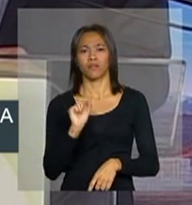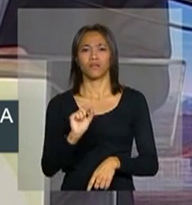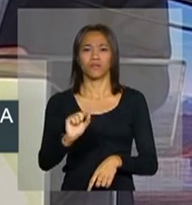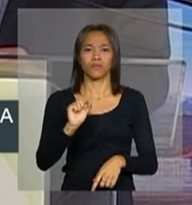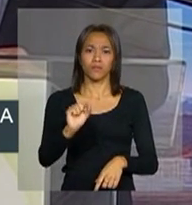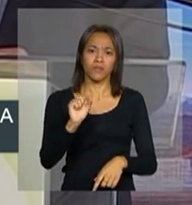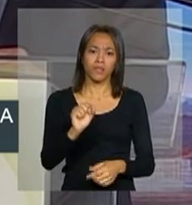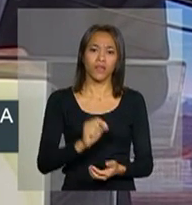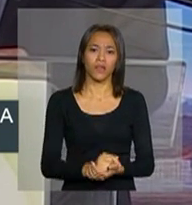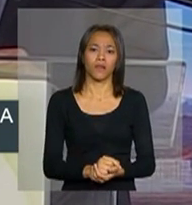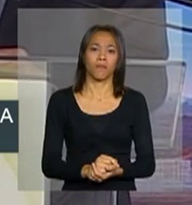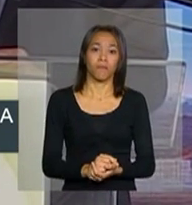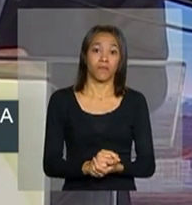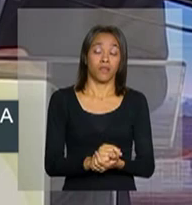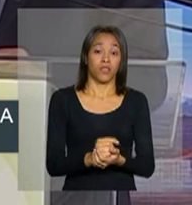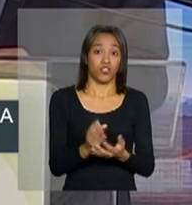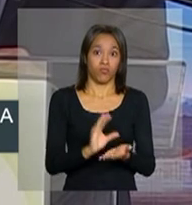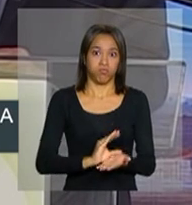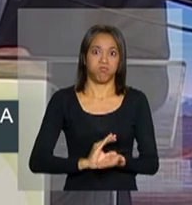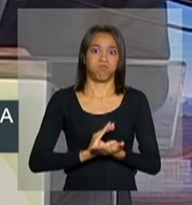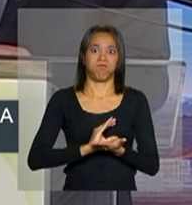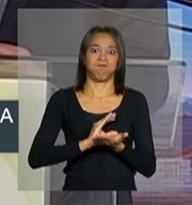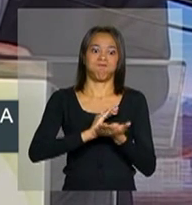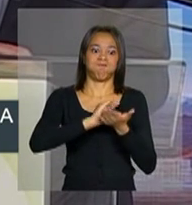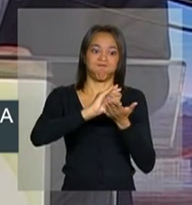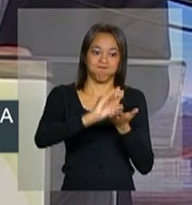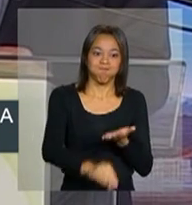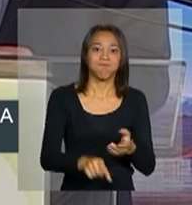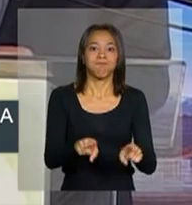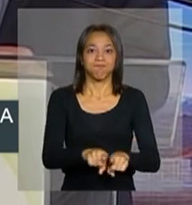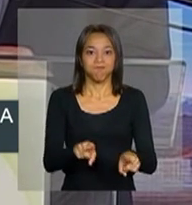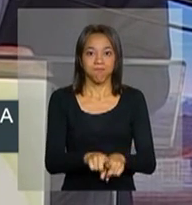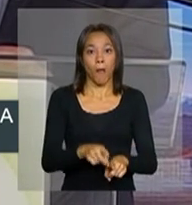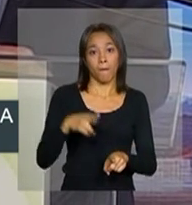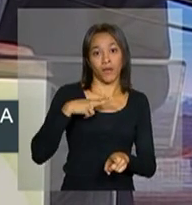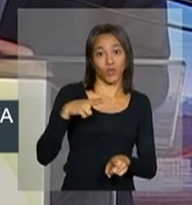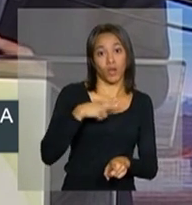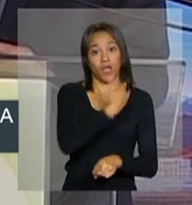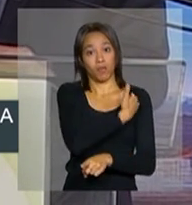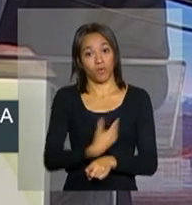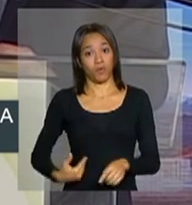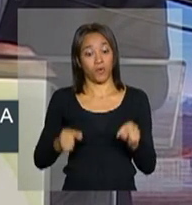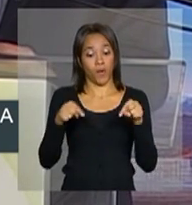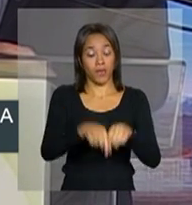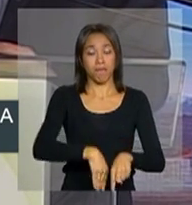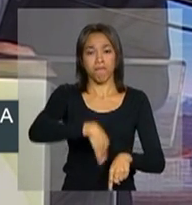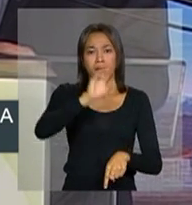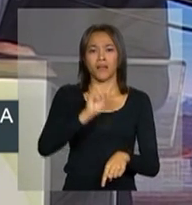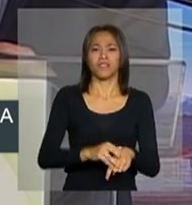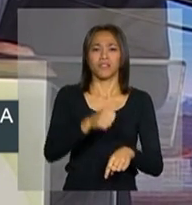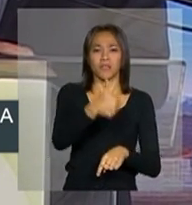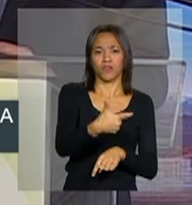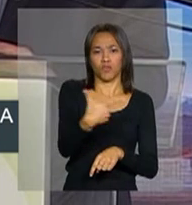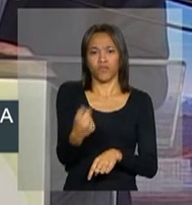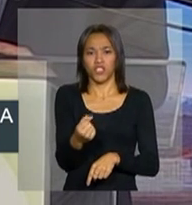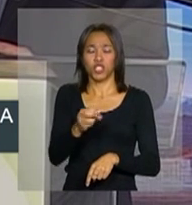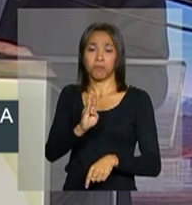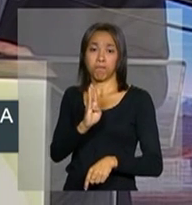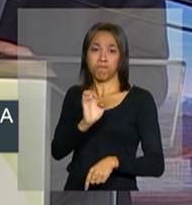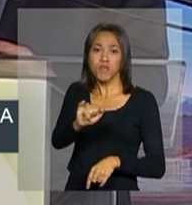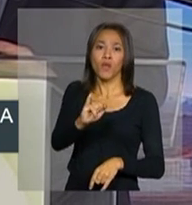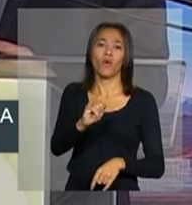carteiras de investimentos públicos e privados do Brasil mais de 120 bilhões de reais